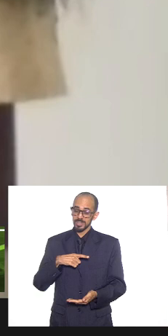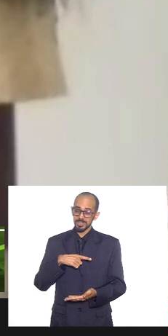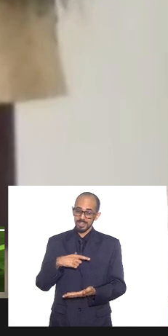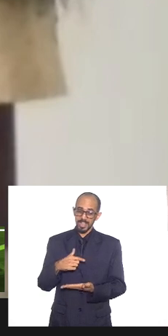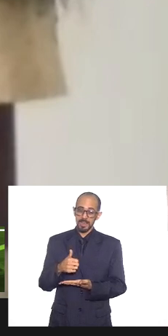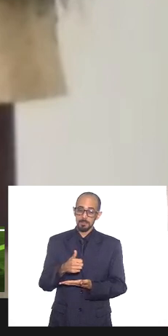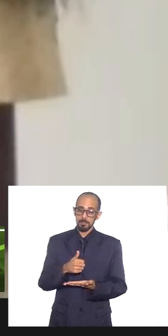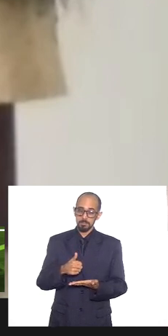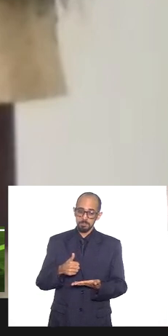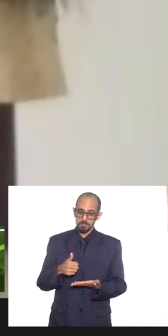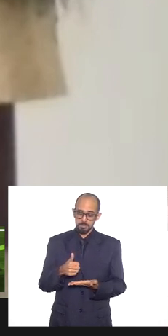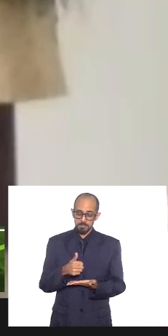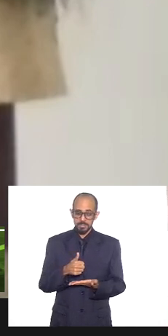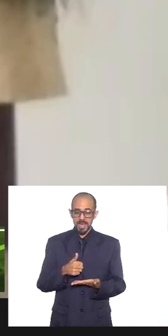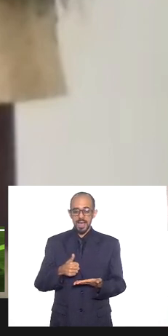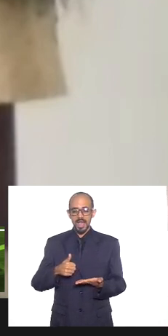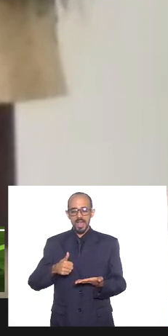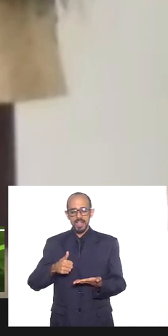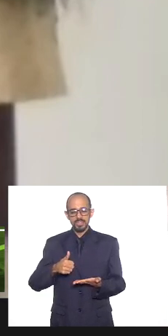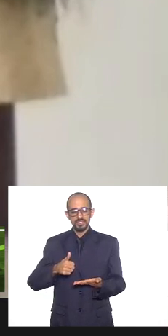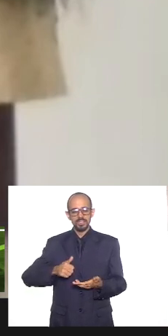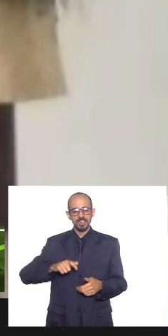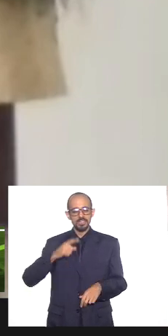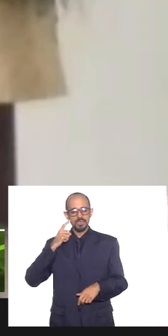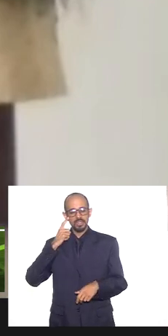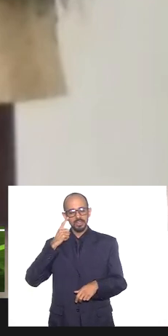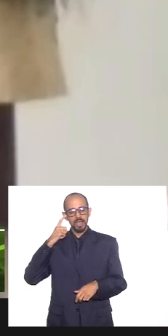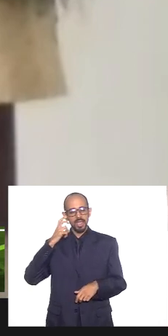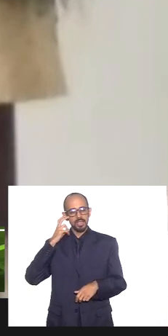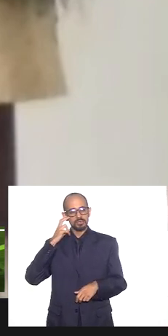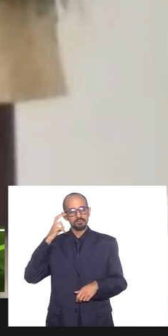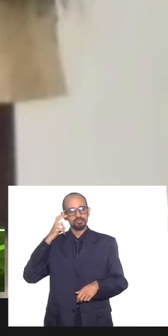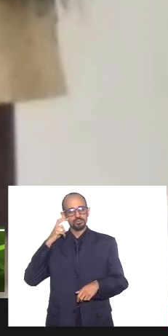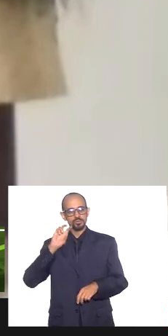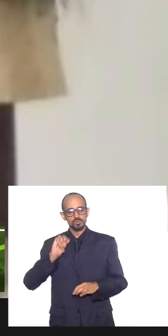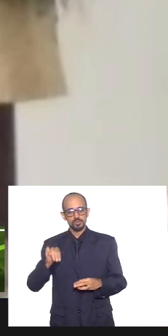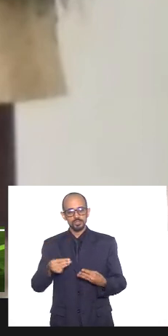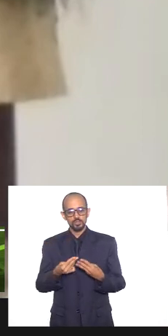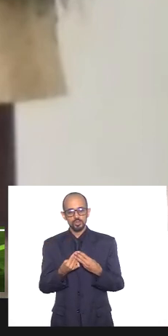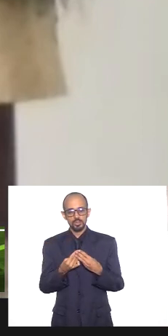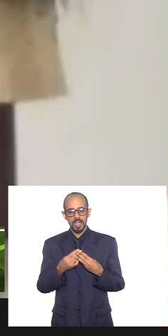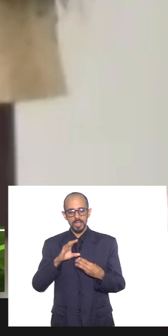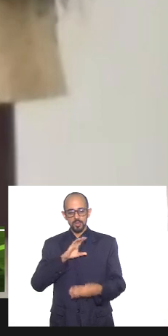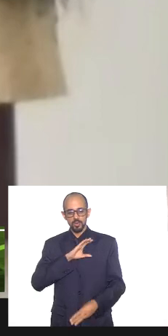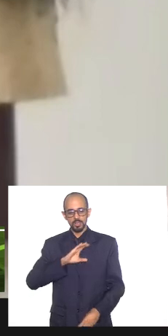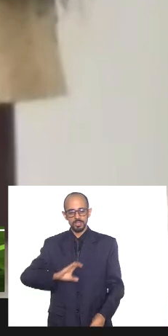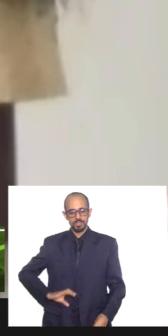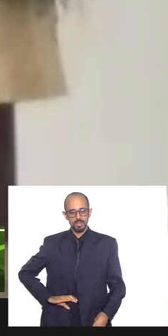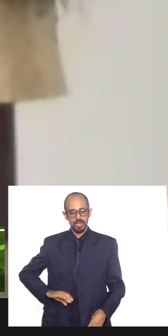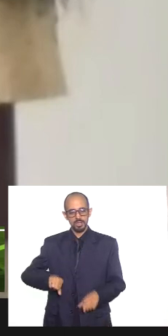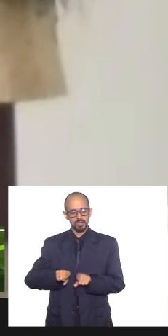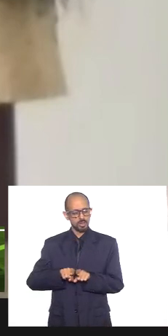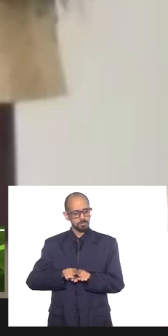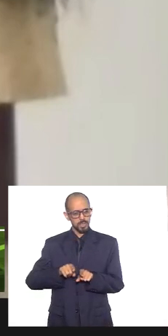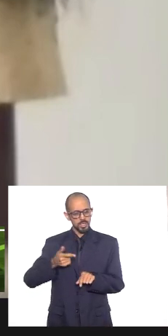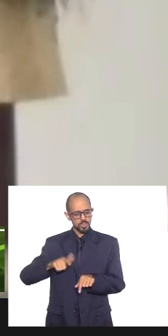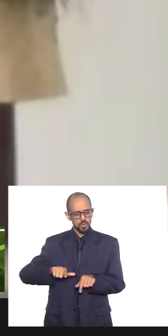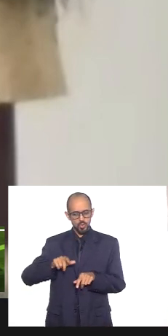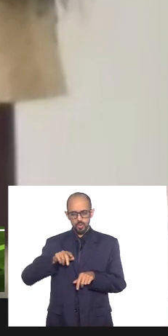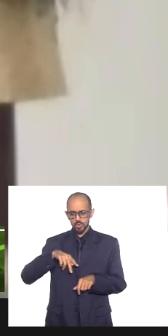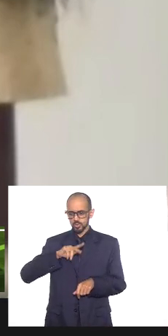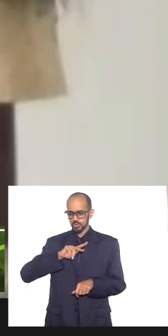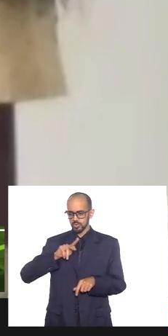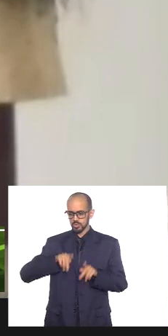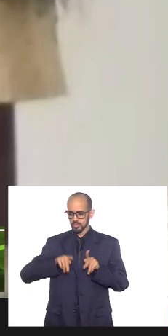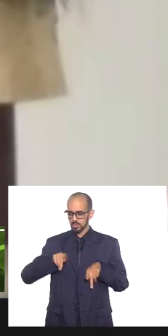teológica na visão de um mundo judaico-cristão e de outros povos dessa dimensão religiosa